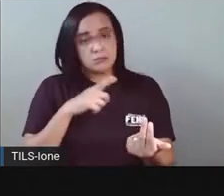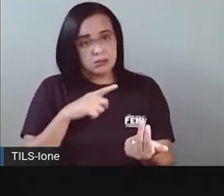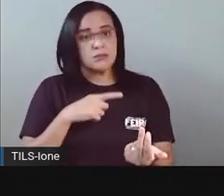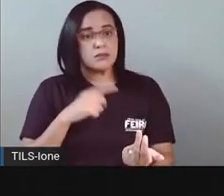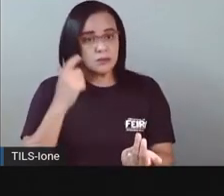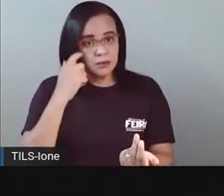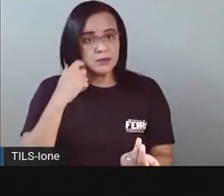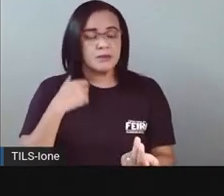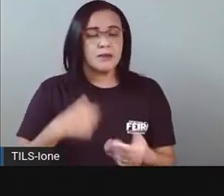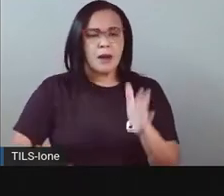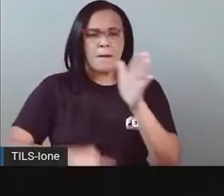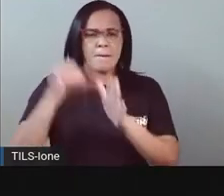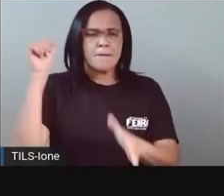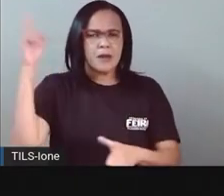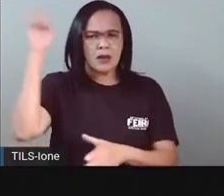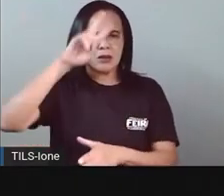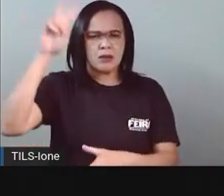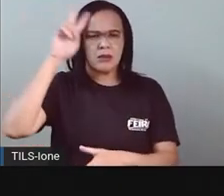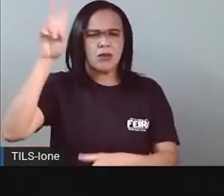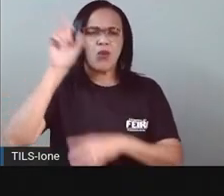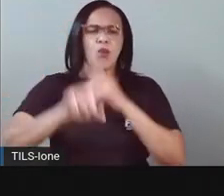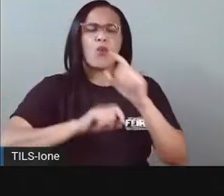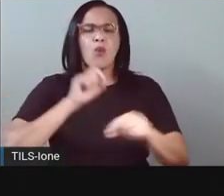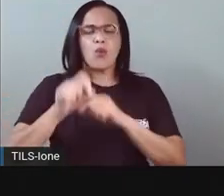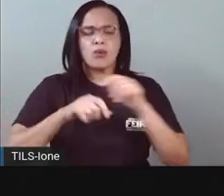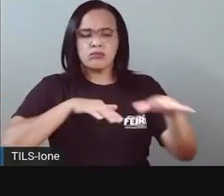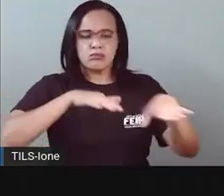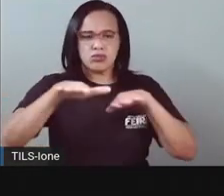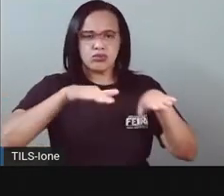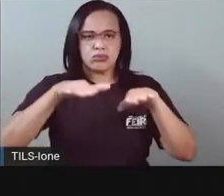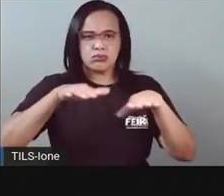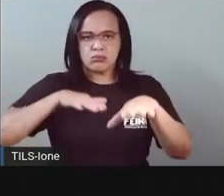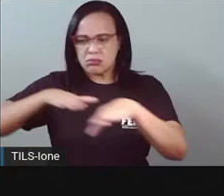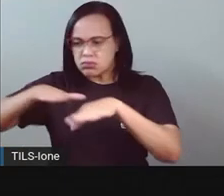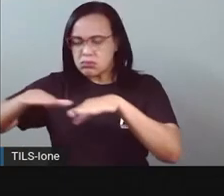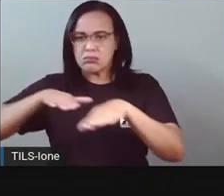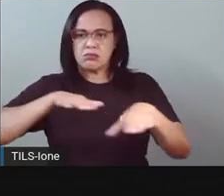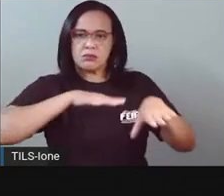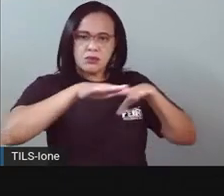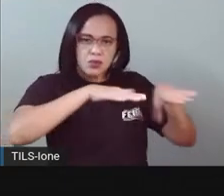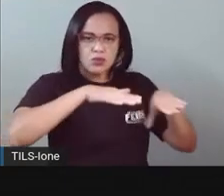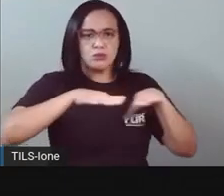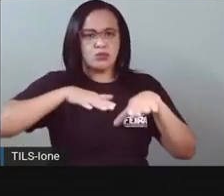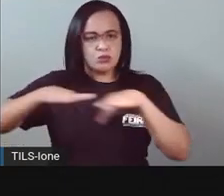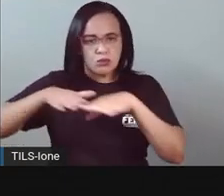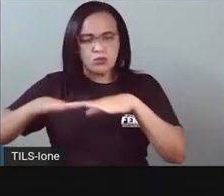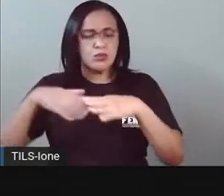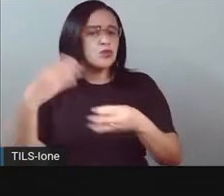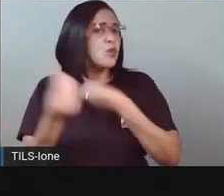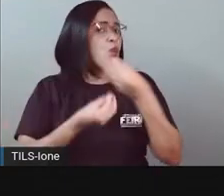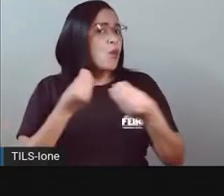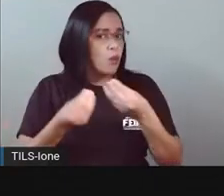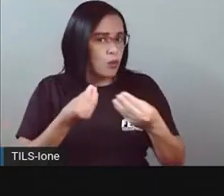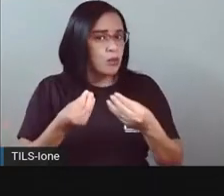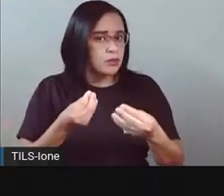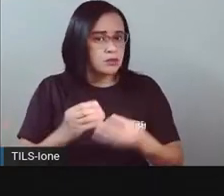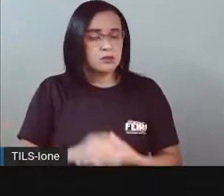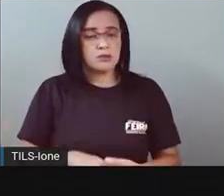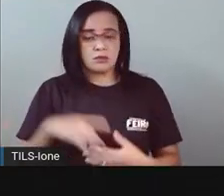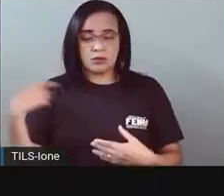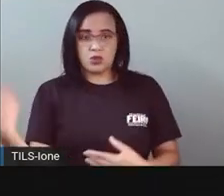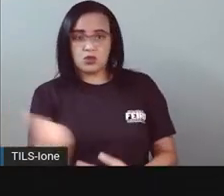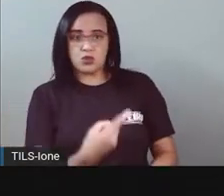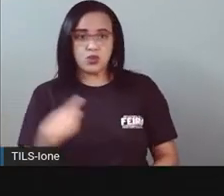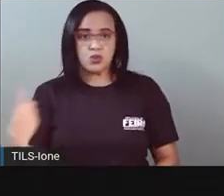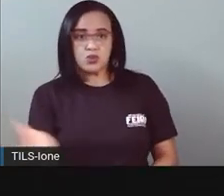Primeiro, gente vai relembrar aqui o movimento de rotação. Bom, esse movimento de rotação, né,